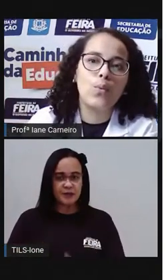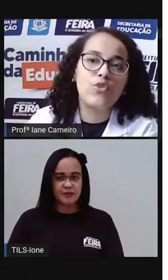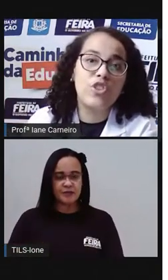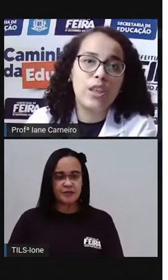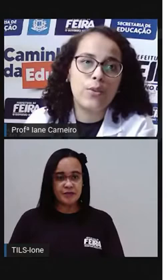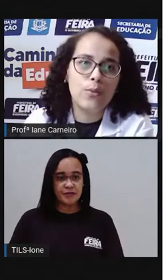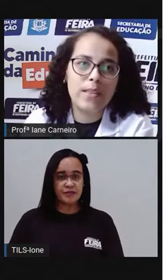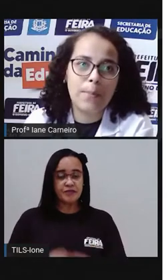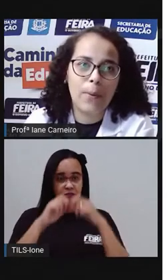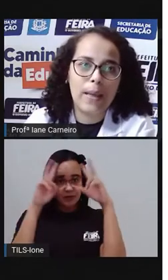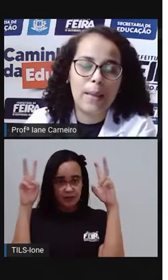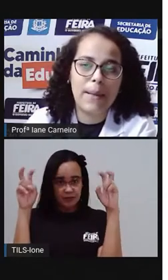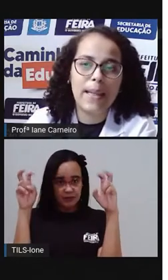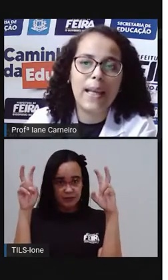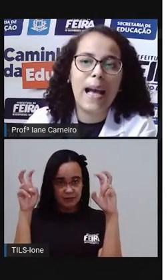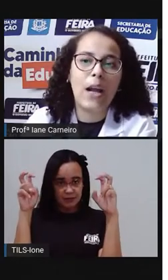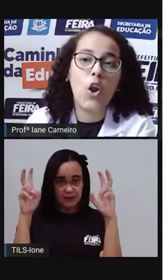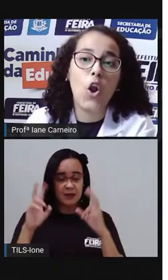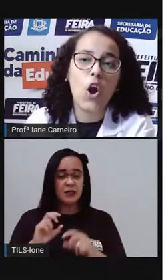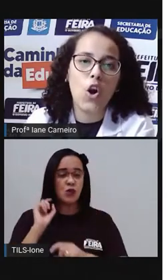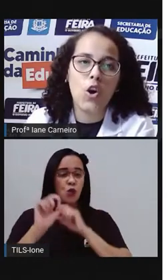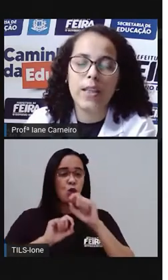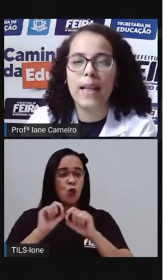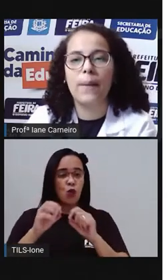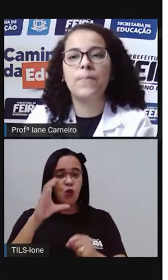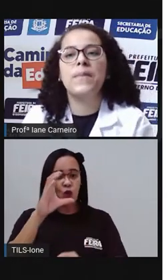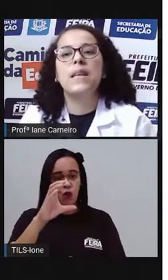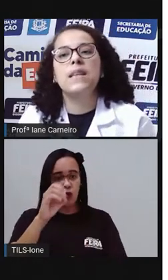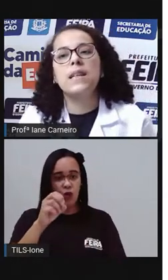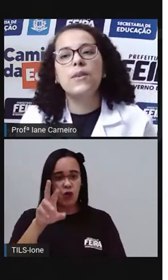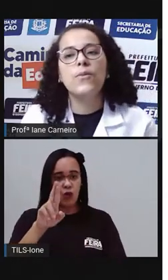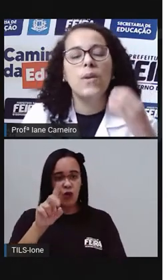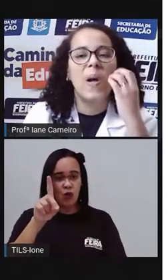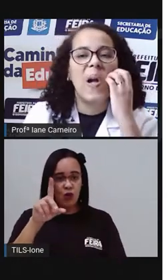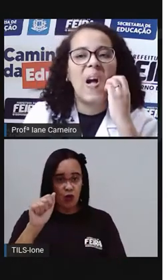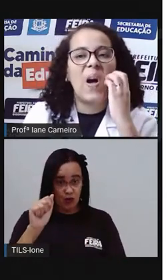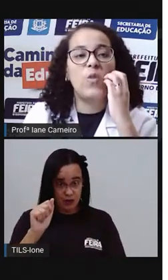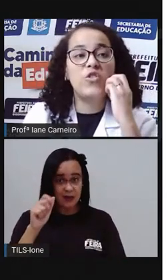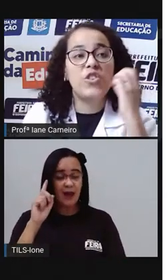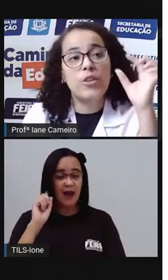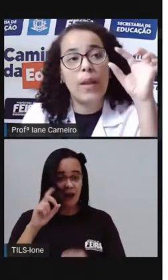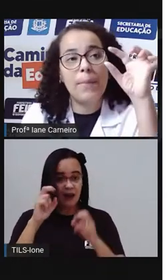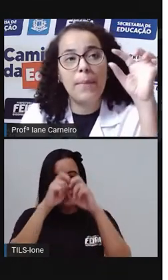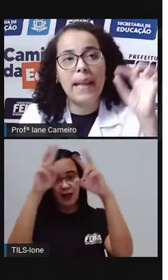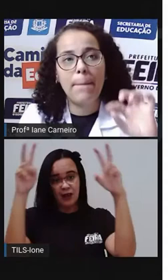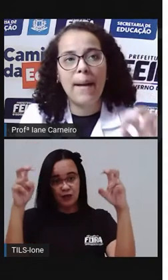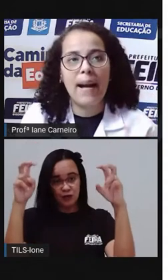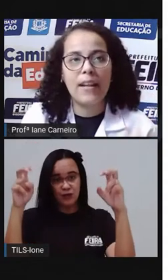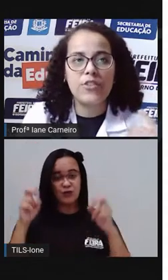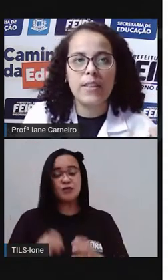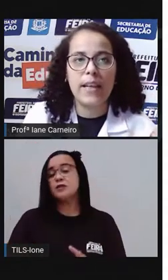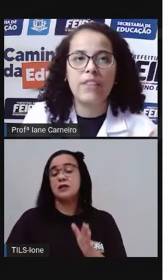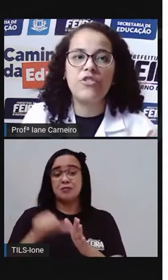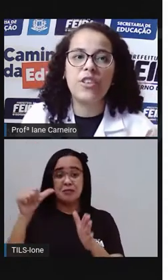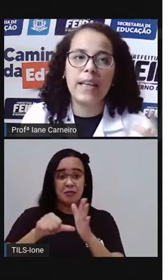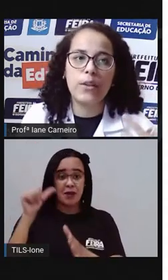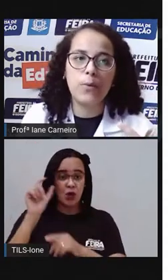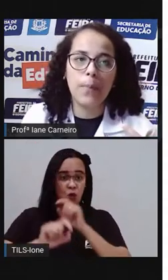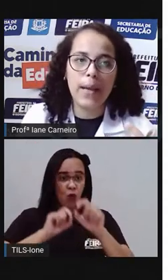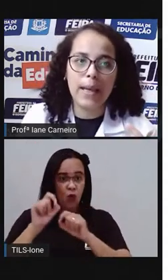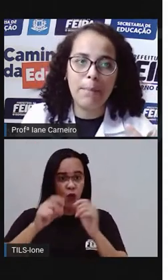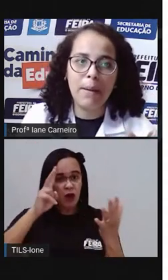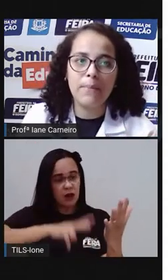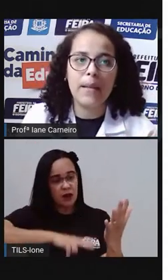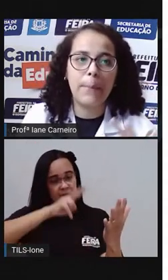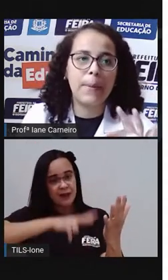o título desse poema, Corda. Então, o título é a primeira parte que a gente lê